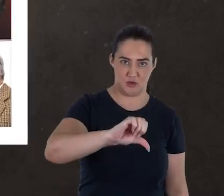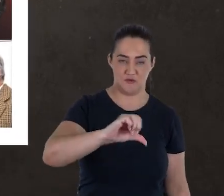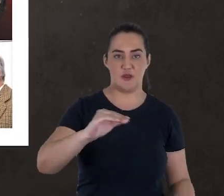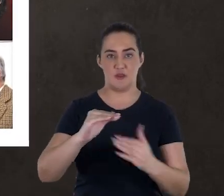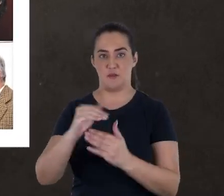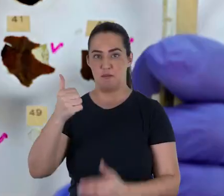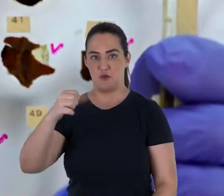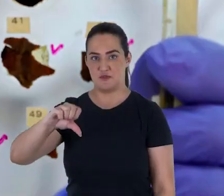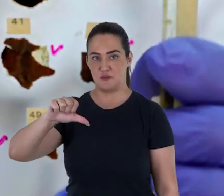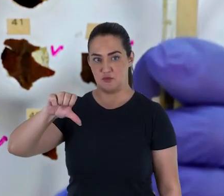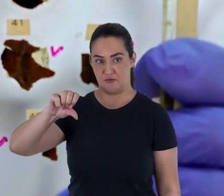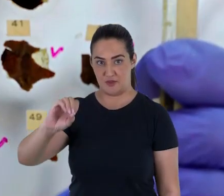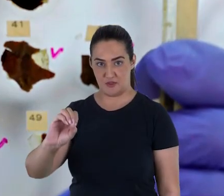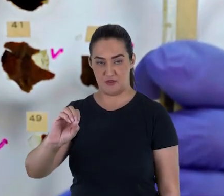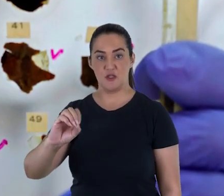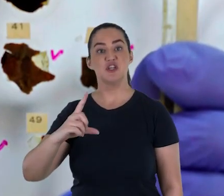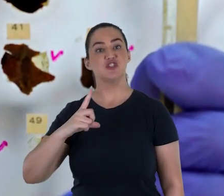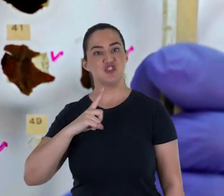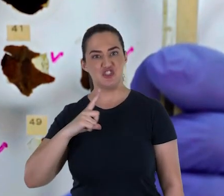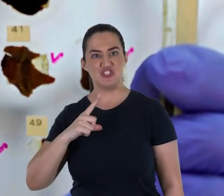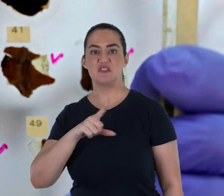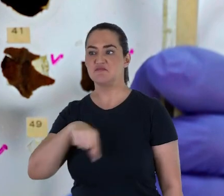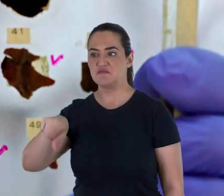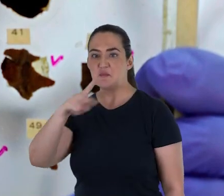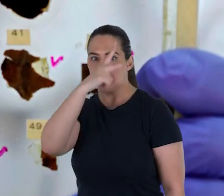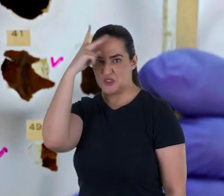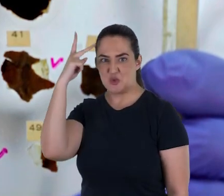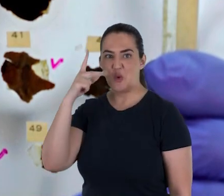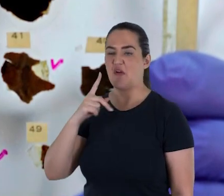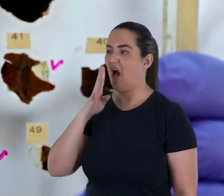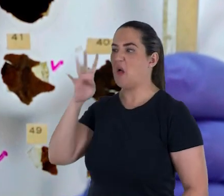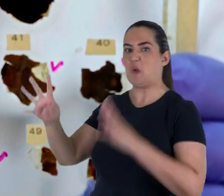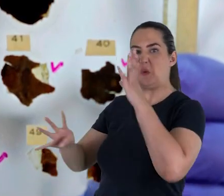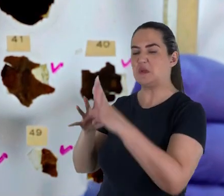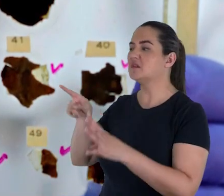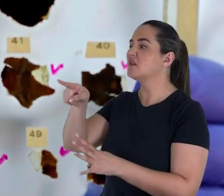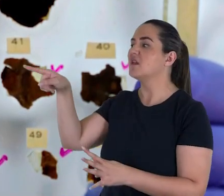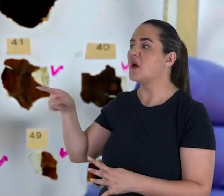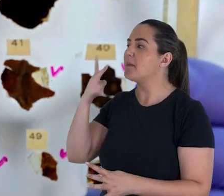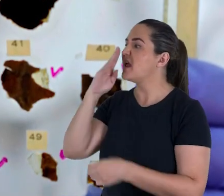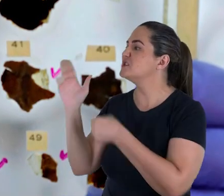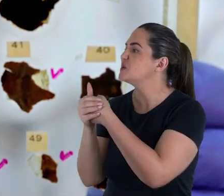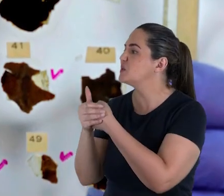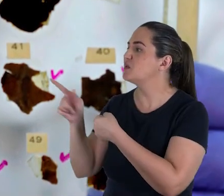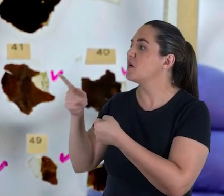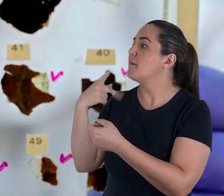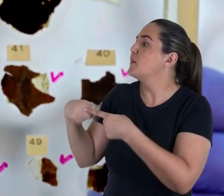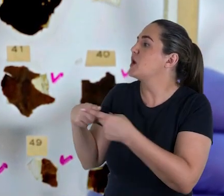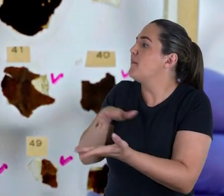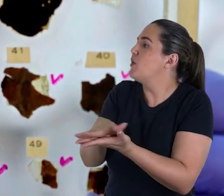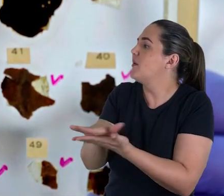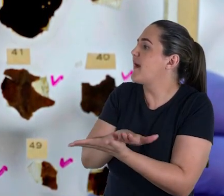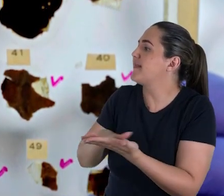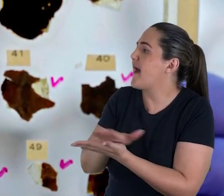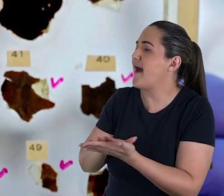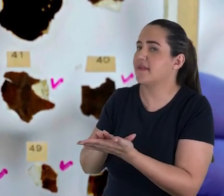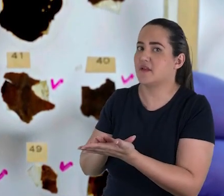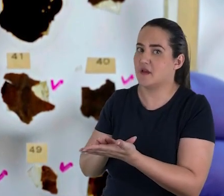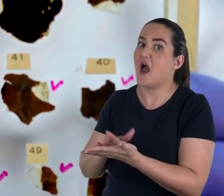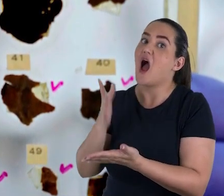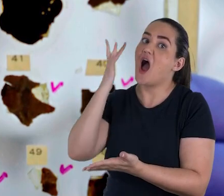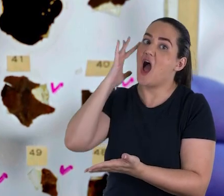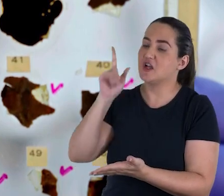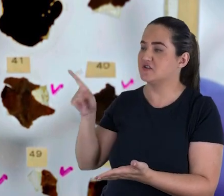1990. Na época, havia uma acusação de que todos estavam tentando ocultar um escândalo, porque